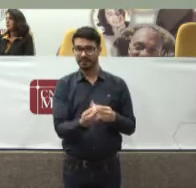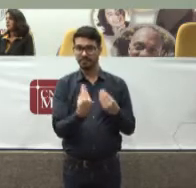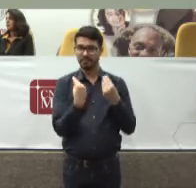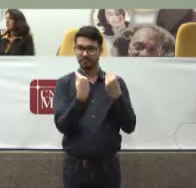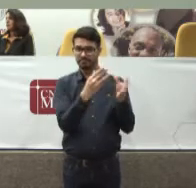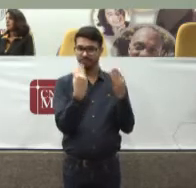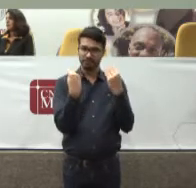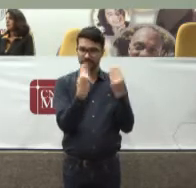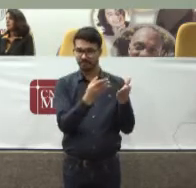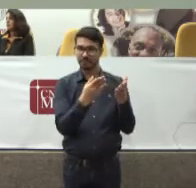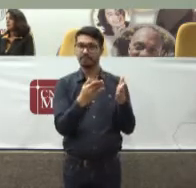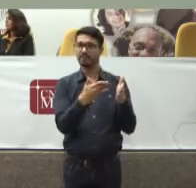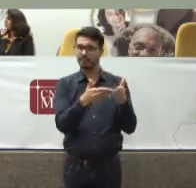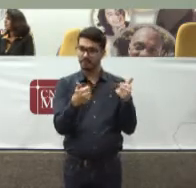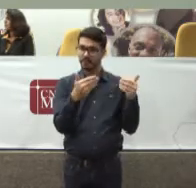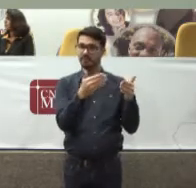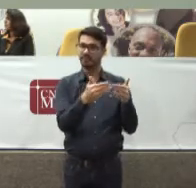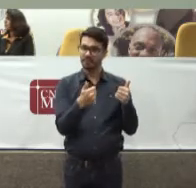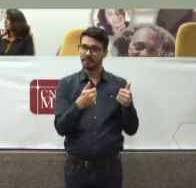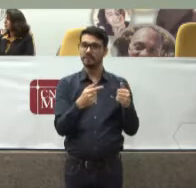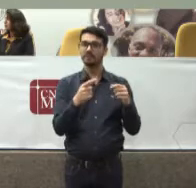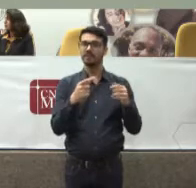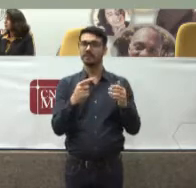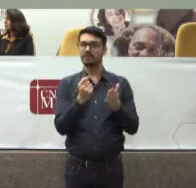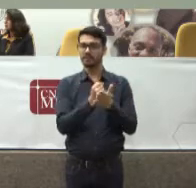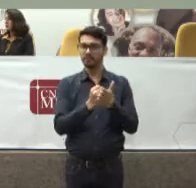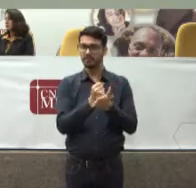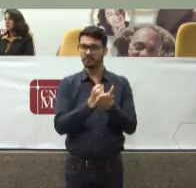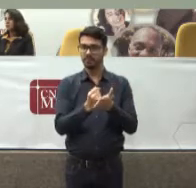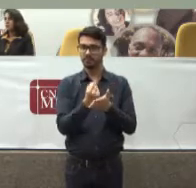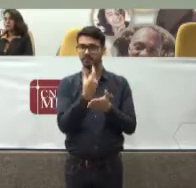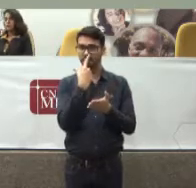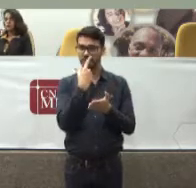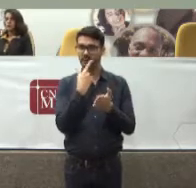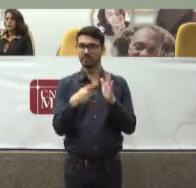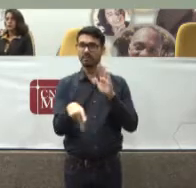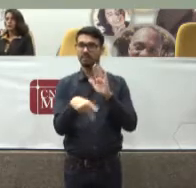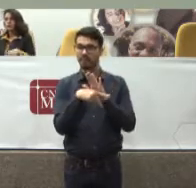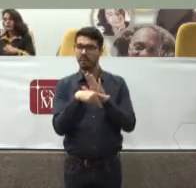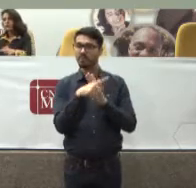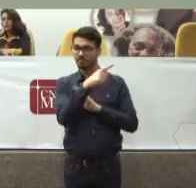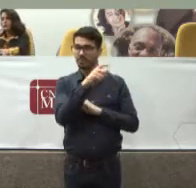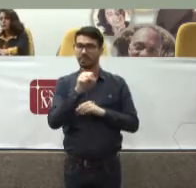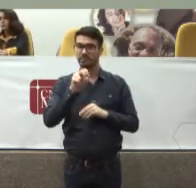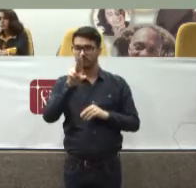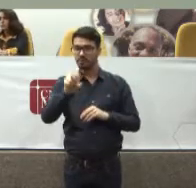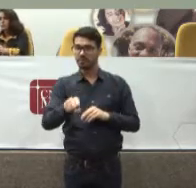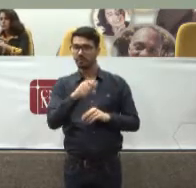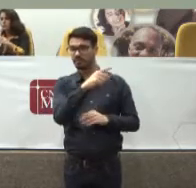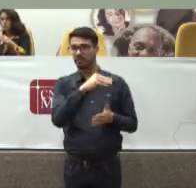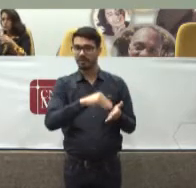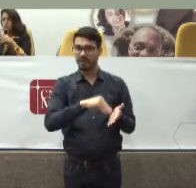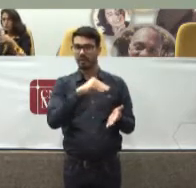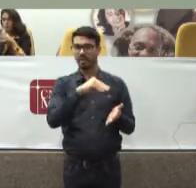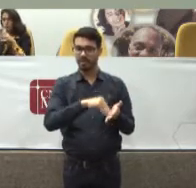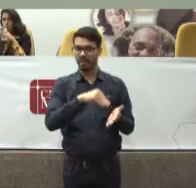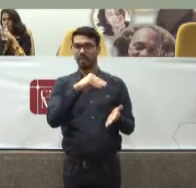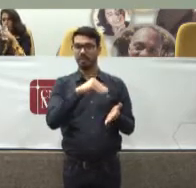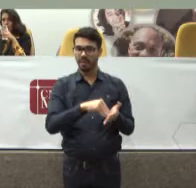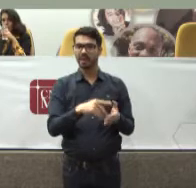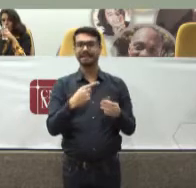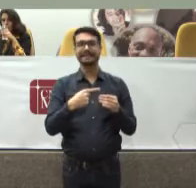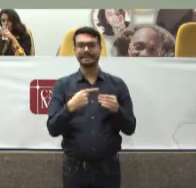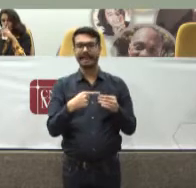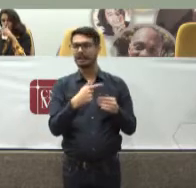Pedindo um medicamento Que integra A lista do sul Mas que faltava Naquela localidade Nas pequenas